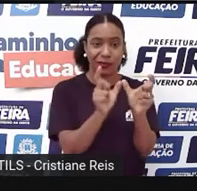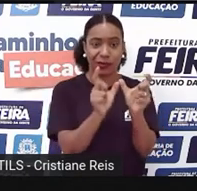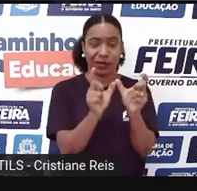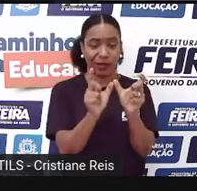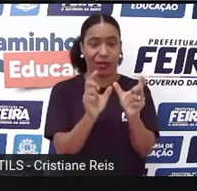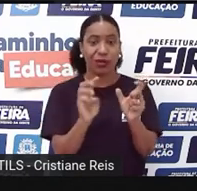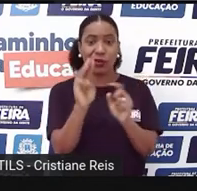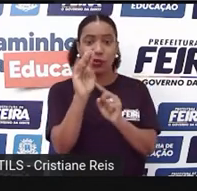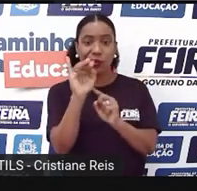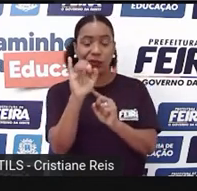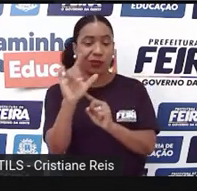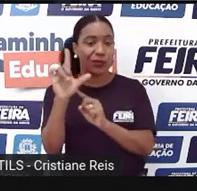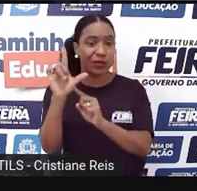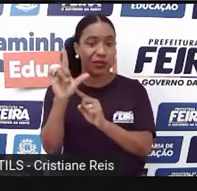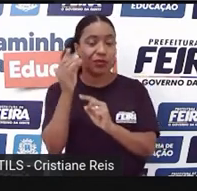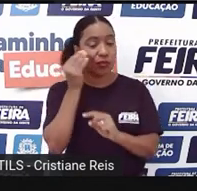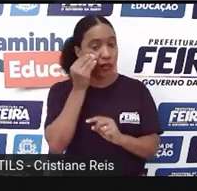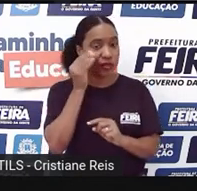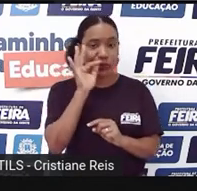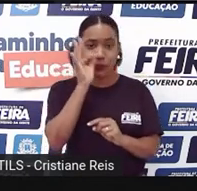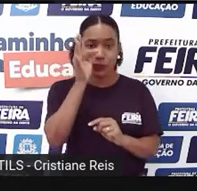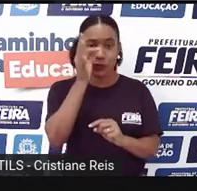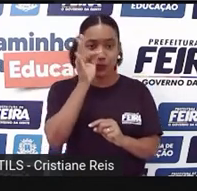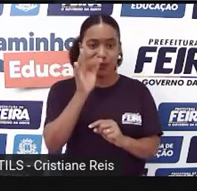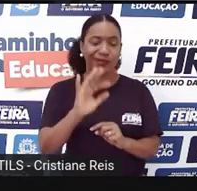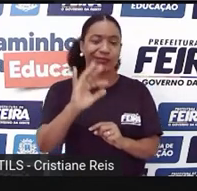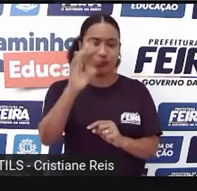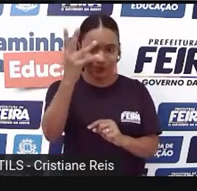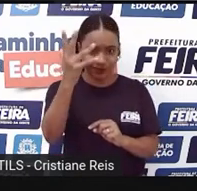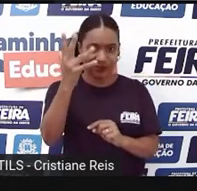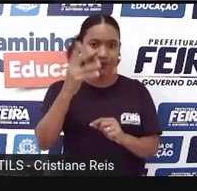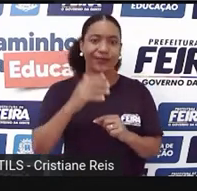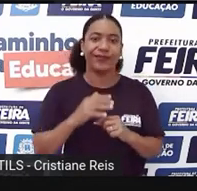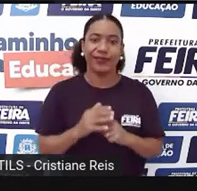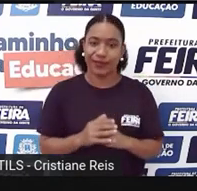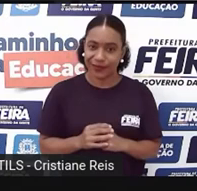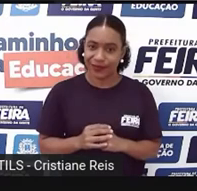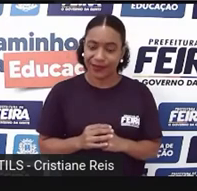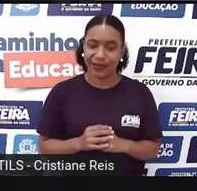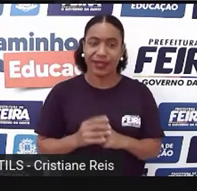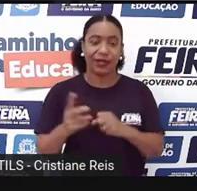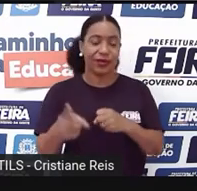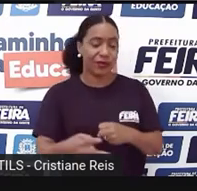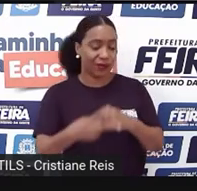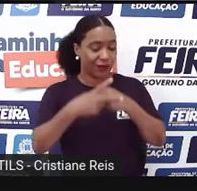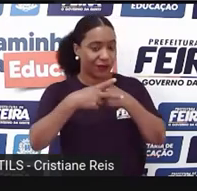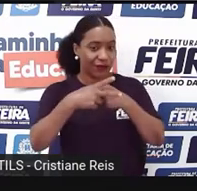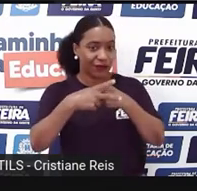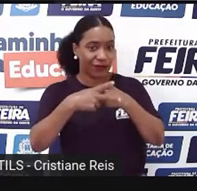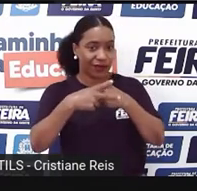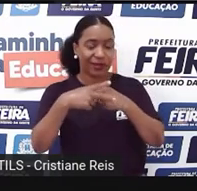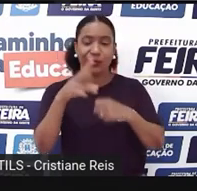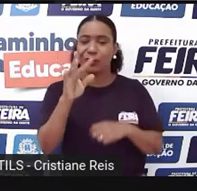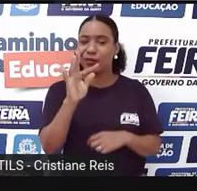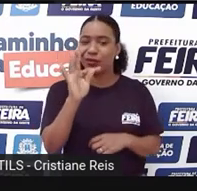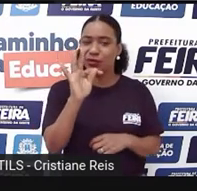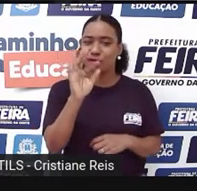Ele é seguido Do verb To be Que nós já conhecemos Só que na sua forma Infinitiva Be